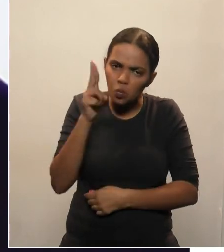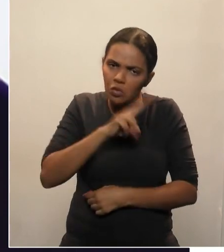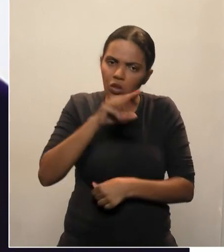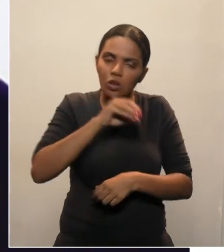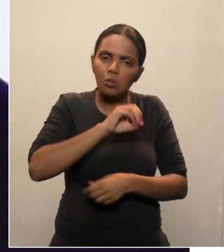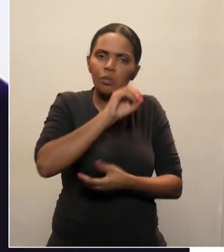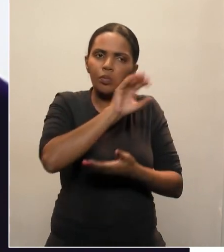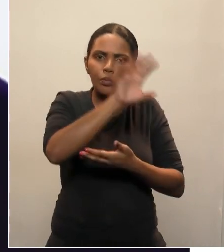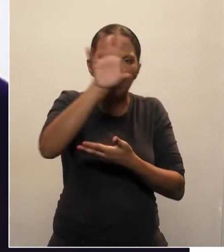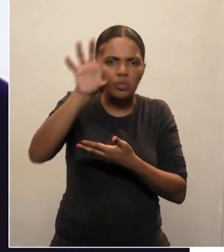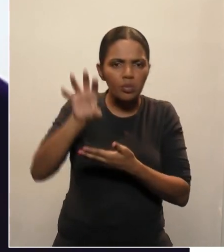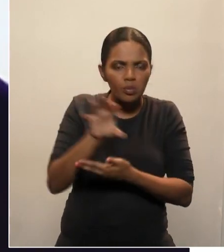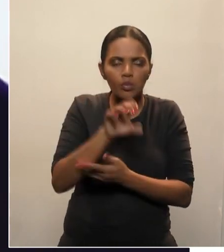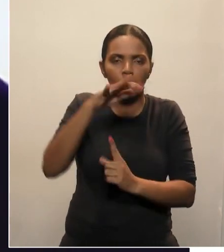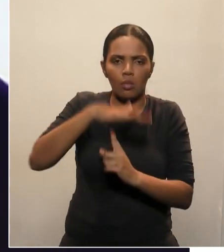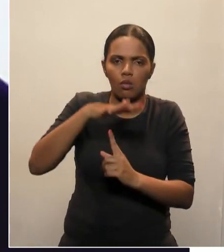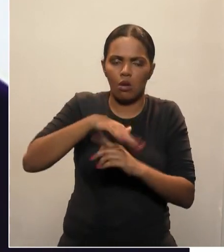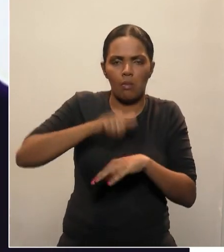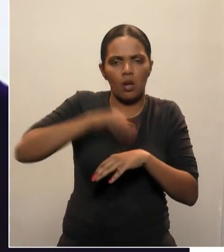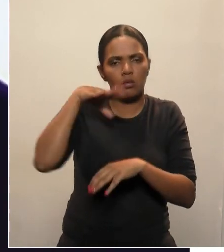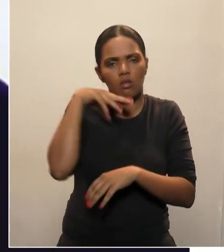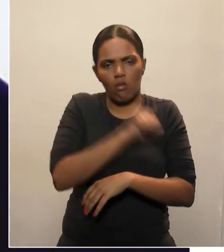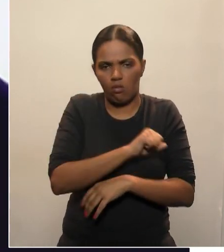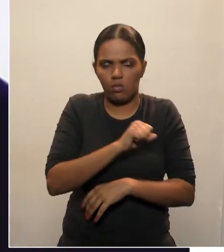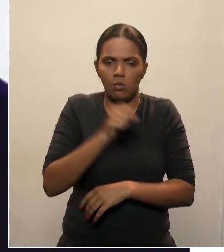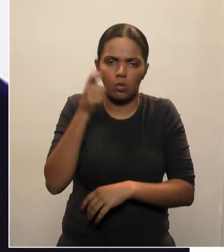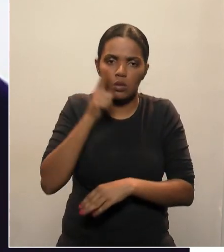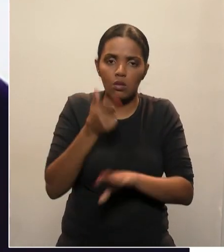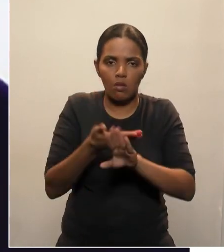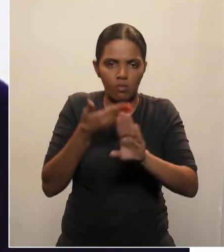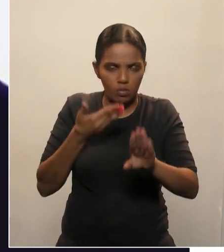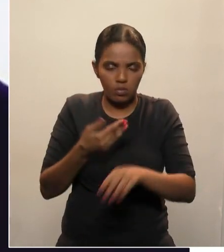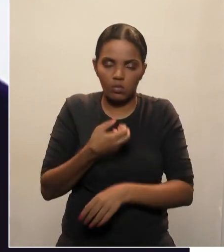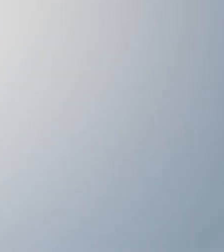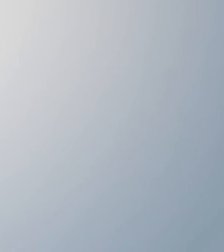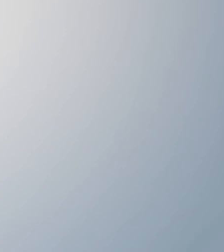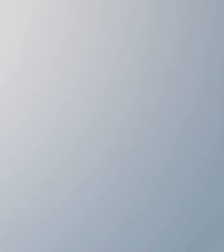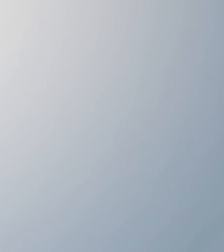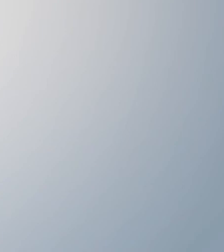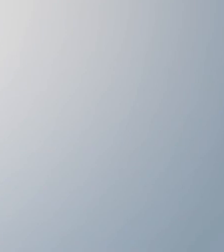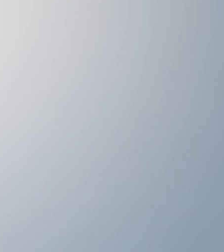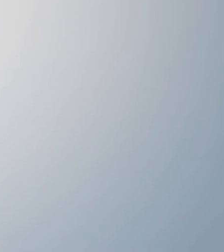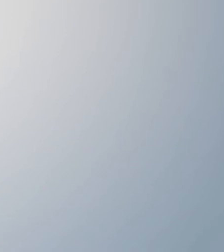que é mais rápido para isolar os infectados. Muito obrigado, presidente. Obrigado.